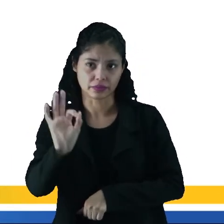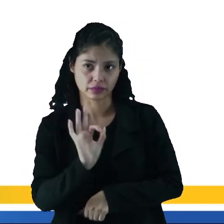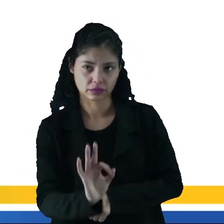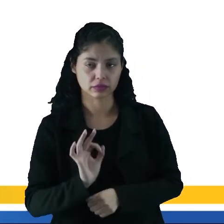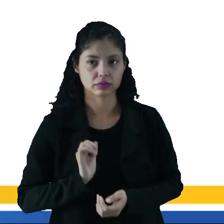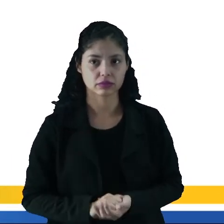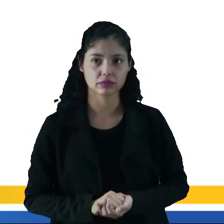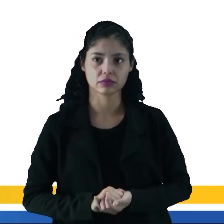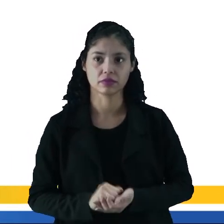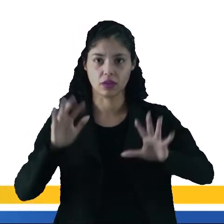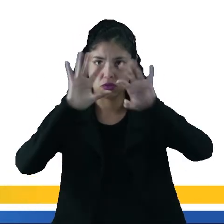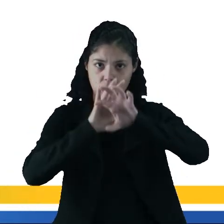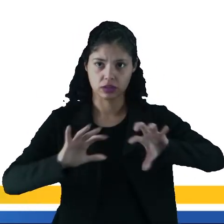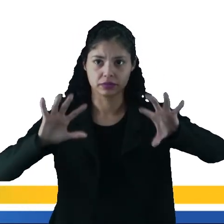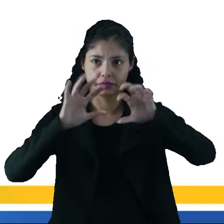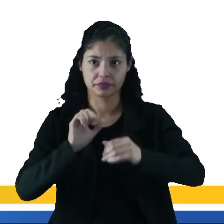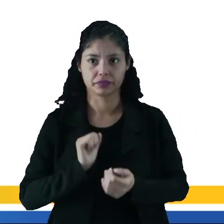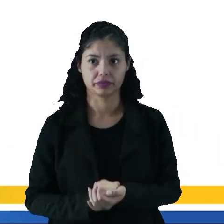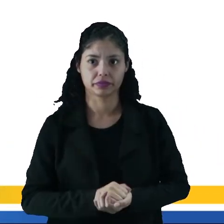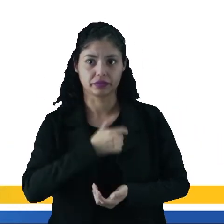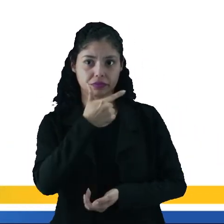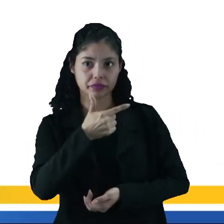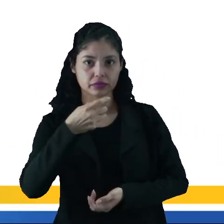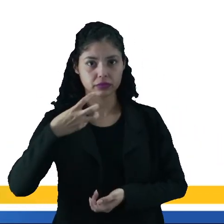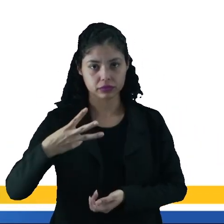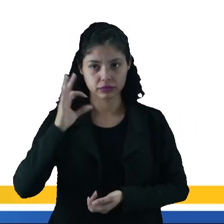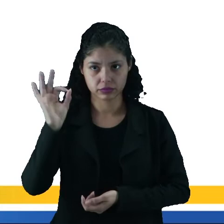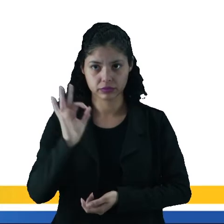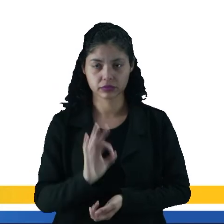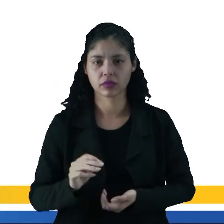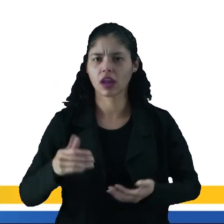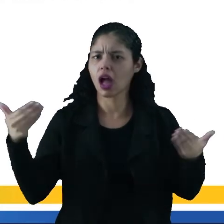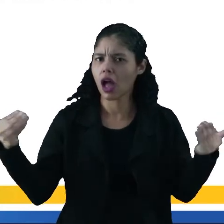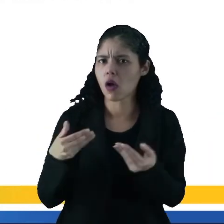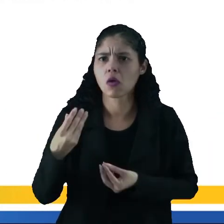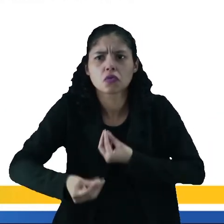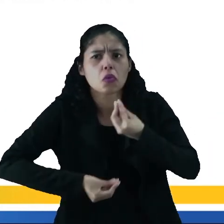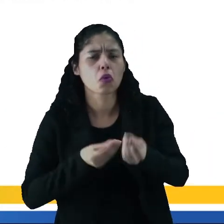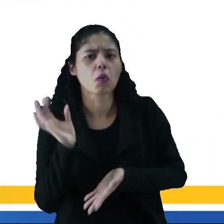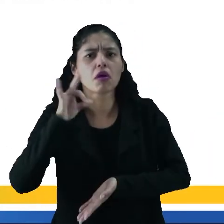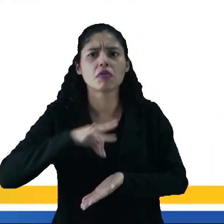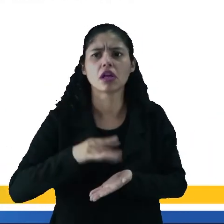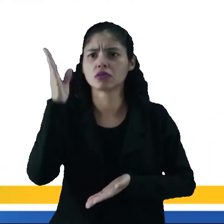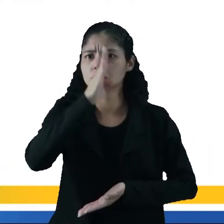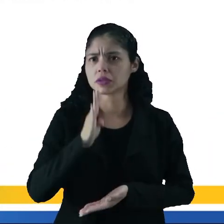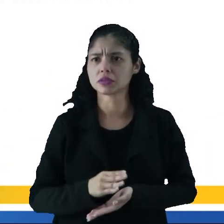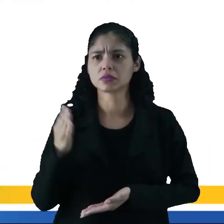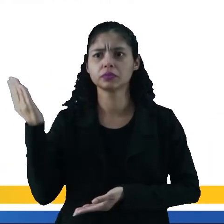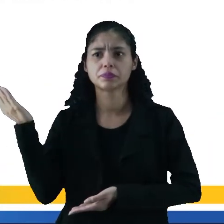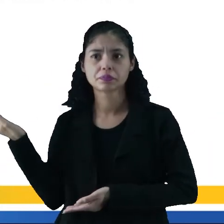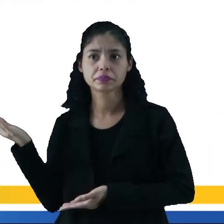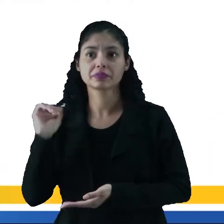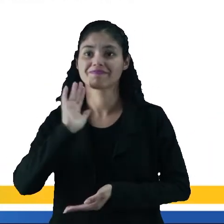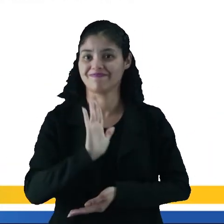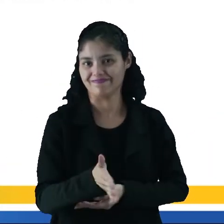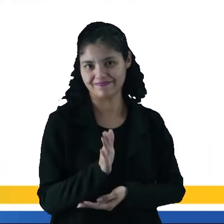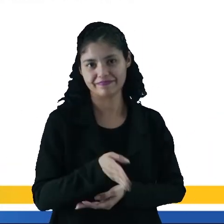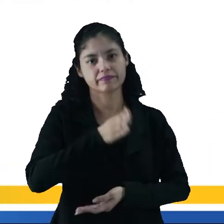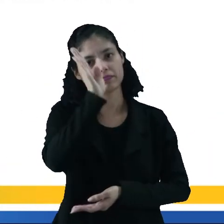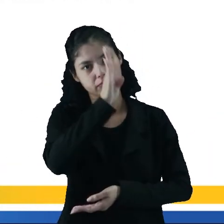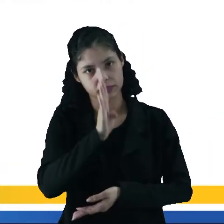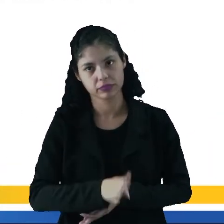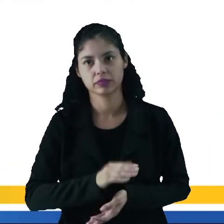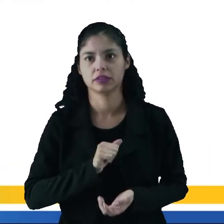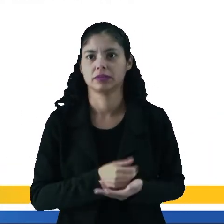E o gás natural, 23%. Agora, como é que é essa realidade no Brasil? Vejamos. Já no